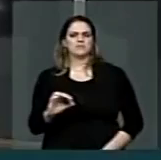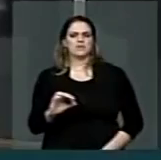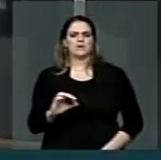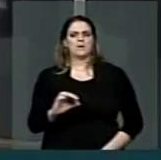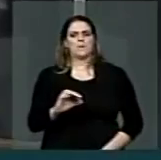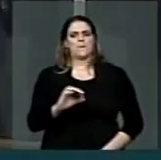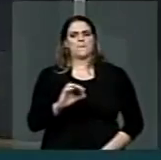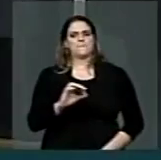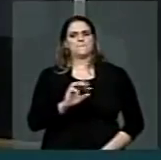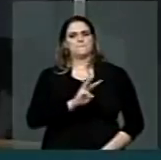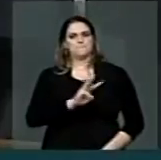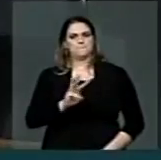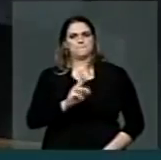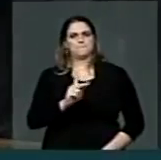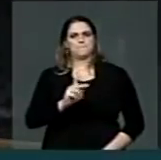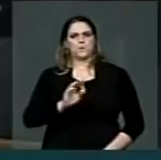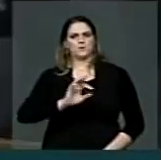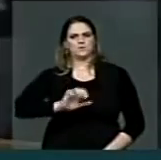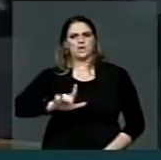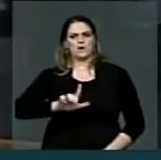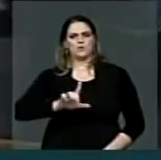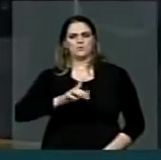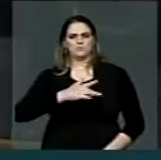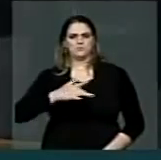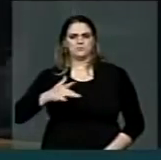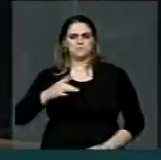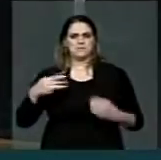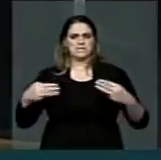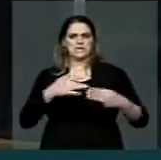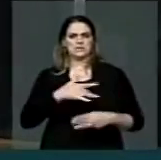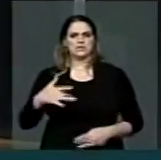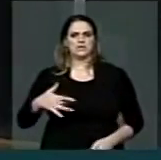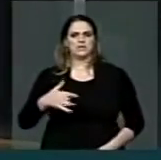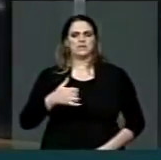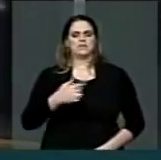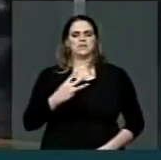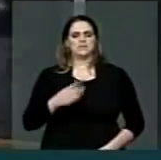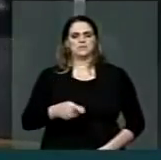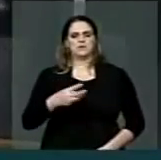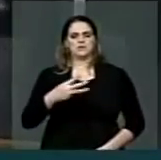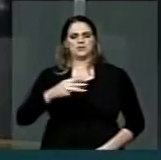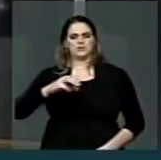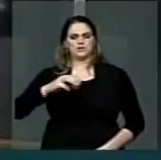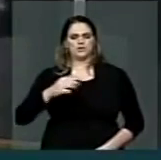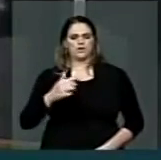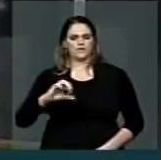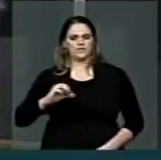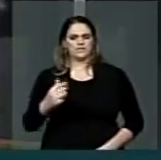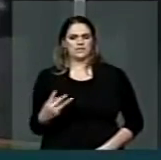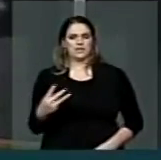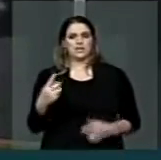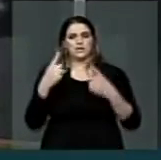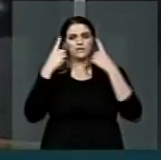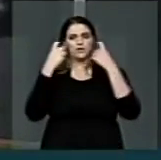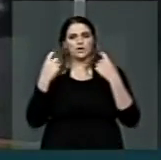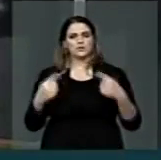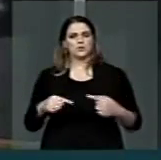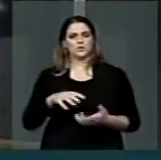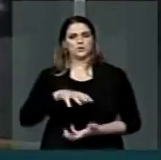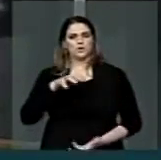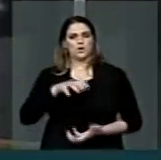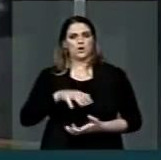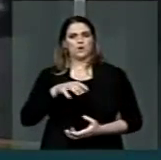Ministério da Saúde, foram registrados 3.593 notificações de violência contra idosos, nos